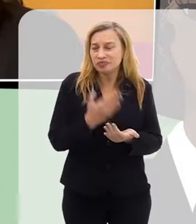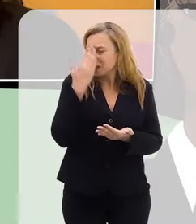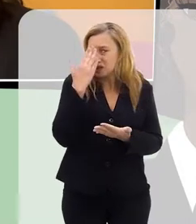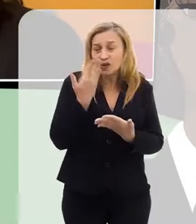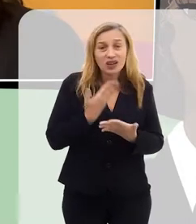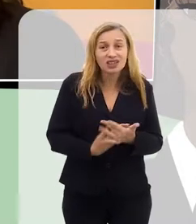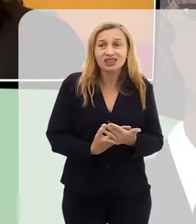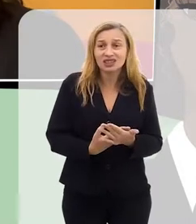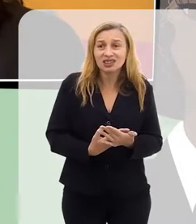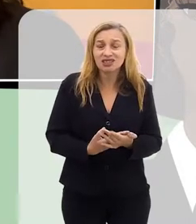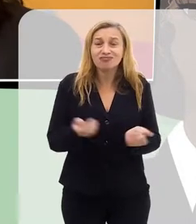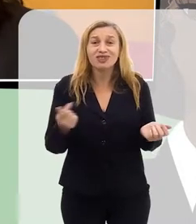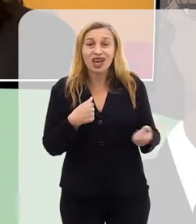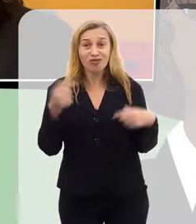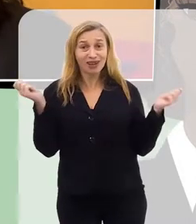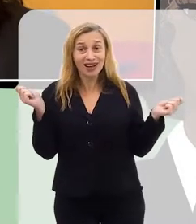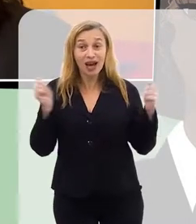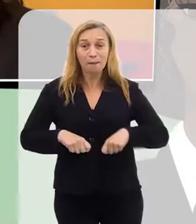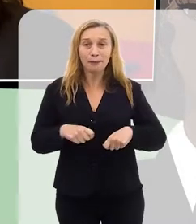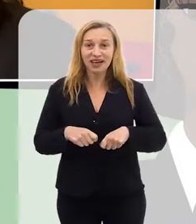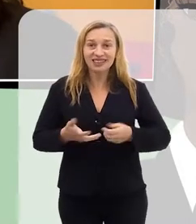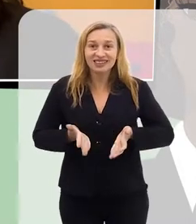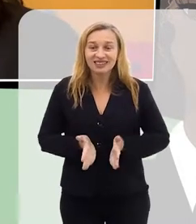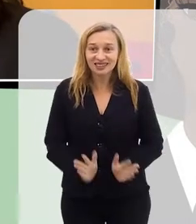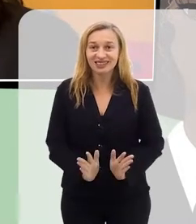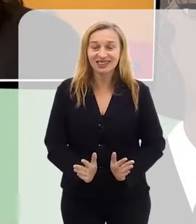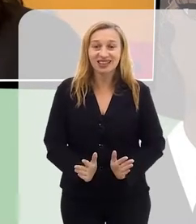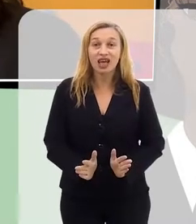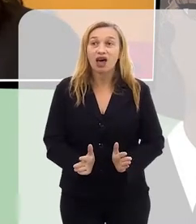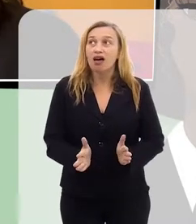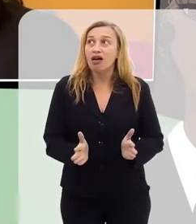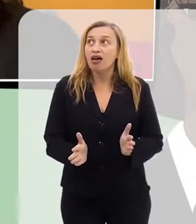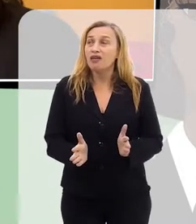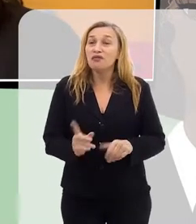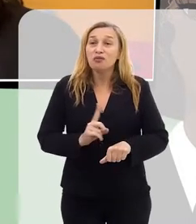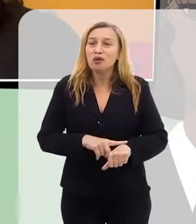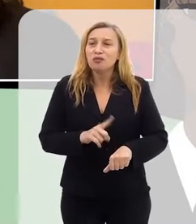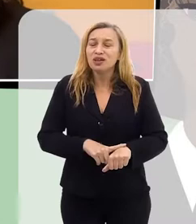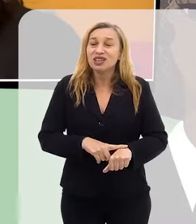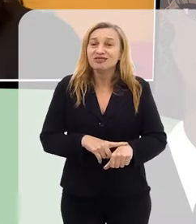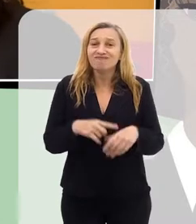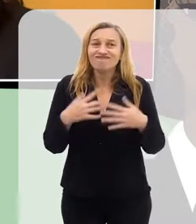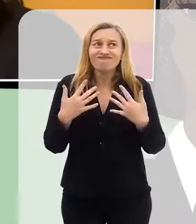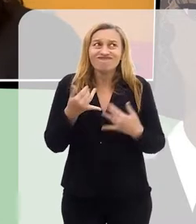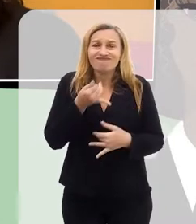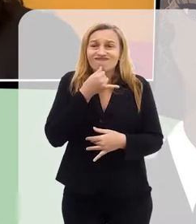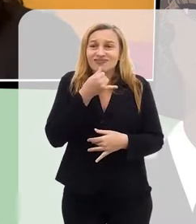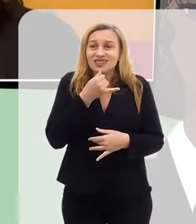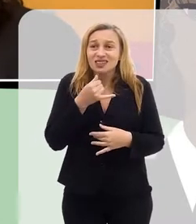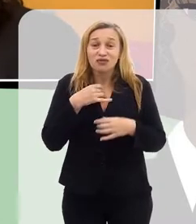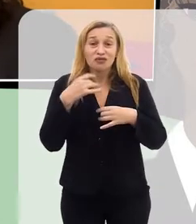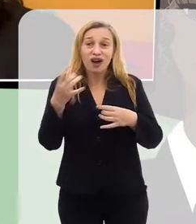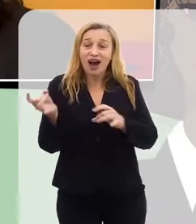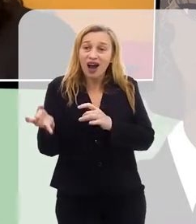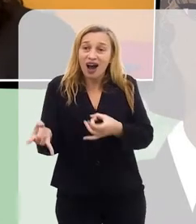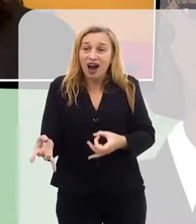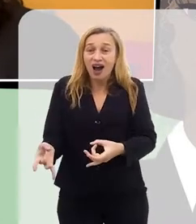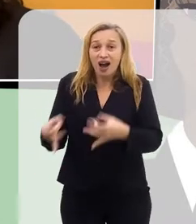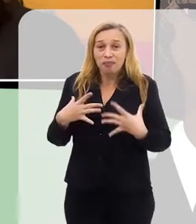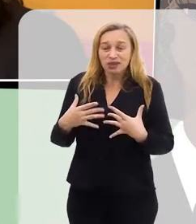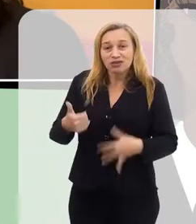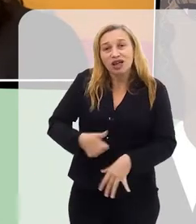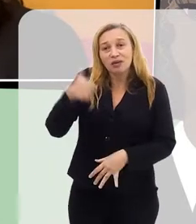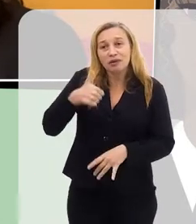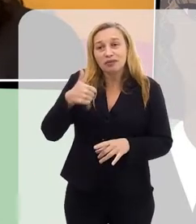Desacreditando de que seria capaz parir. E foi um momento bastante tenso. Até que eu fui abandonada pelo meu primeiro